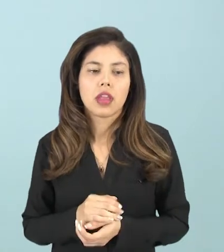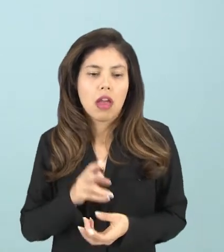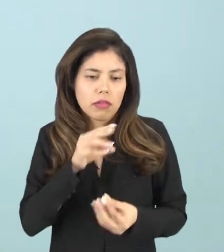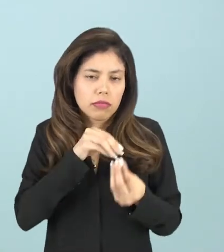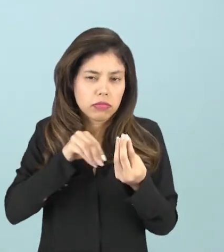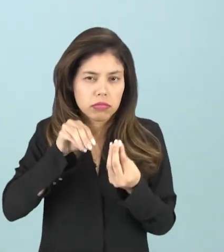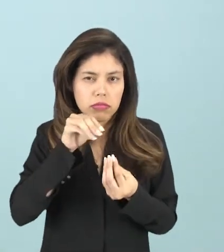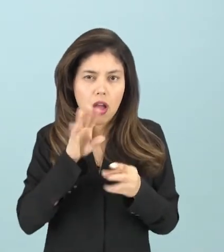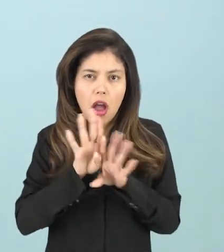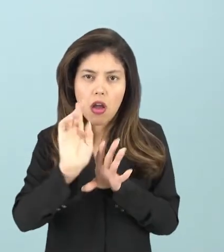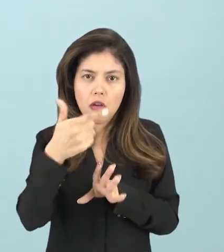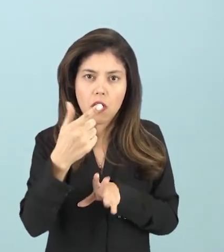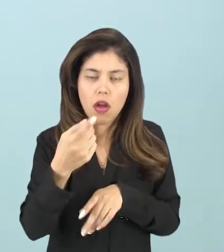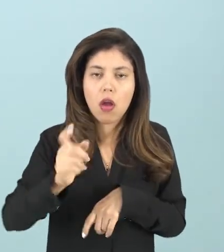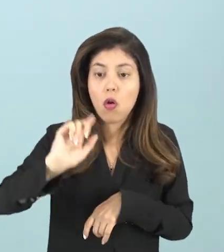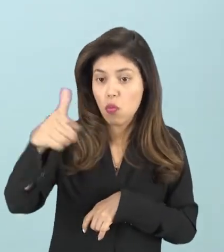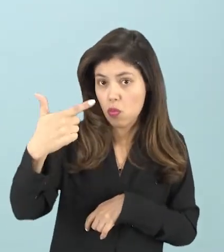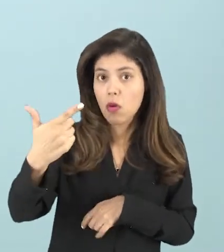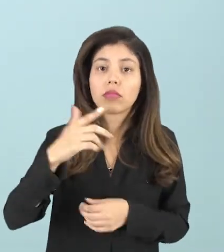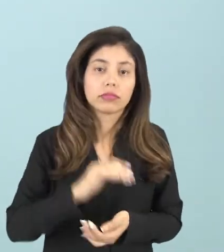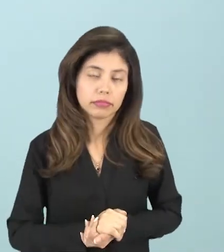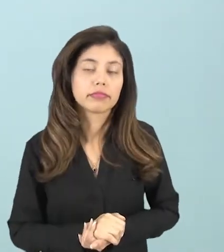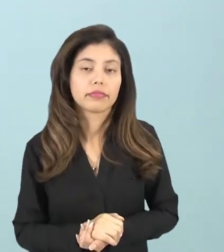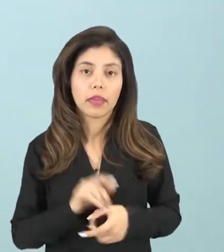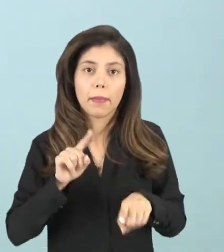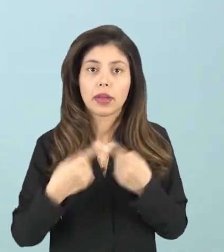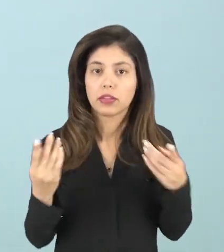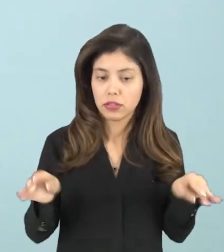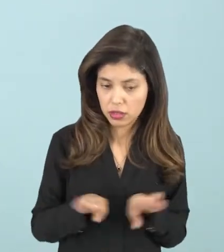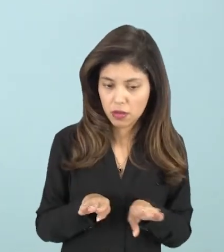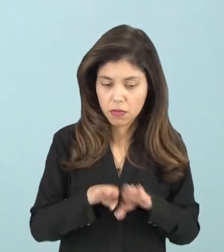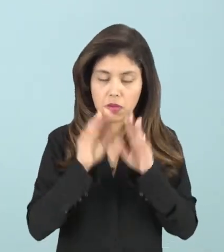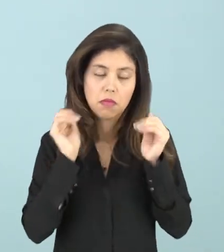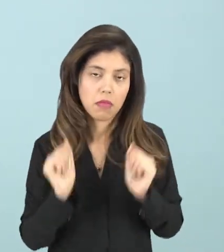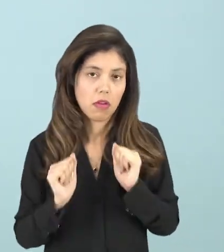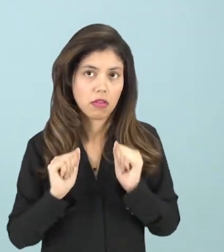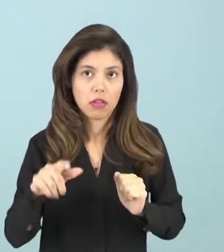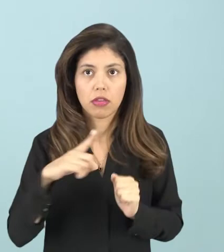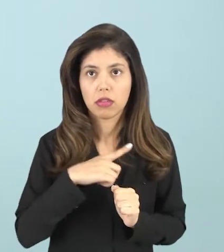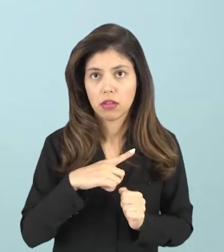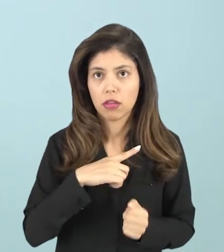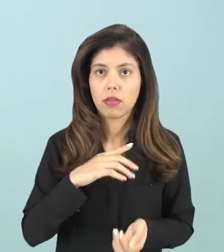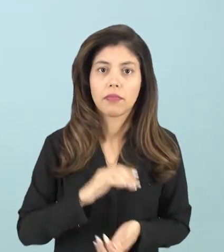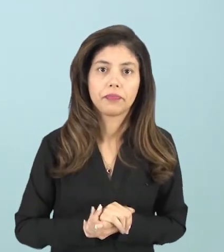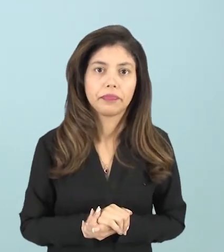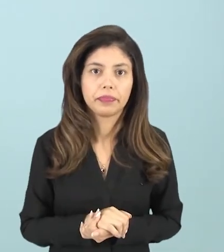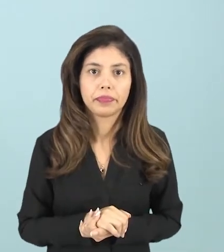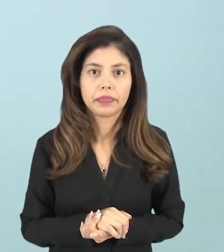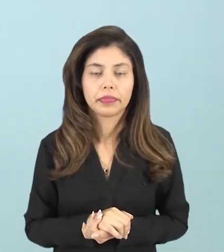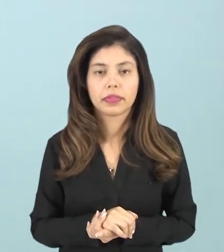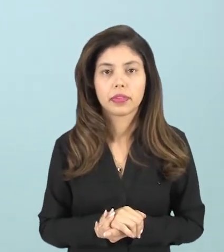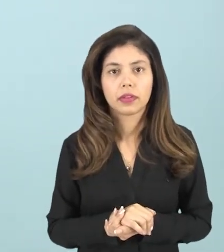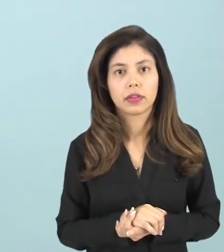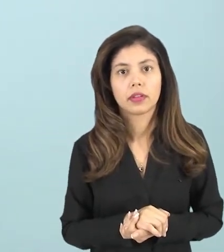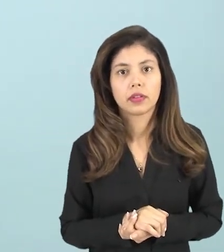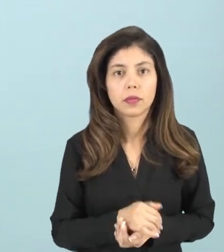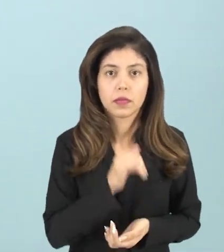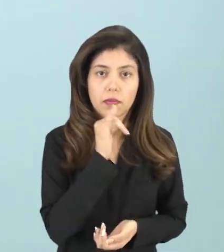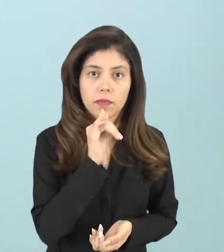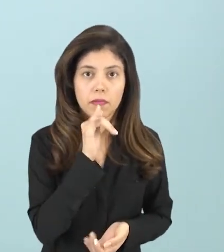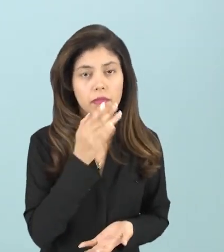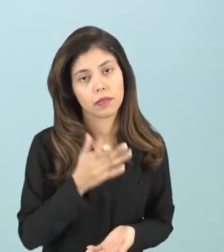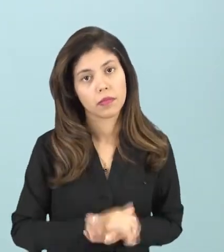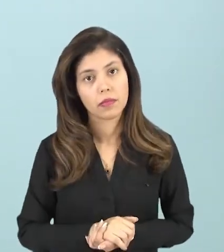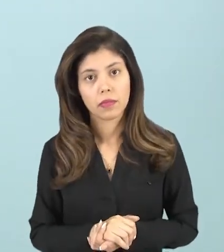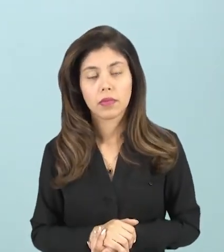afetivo com o sexo oposto, mas também pode ocorrer, diga-se de passagem como exemplo,